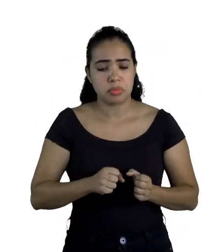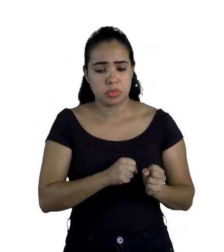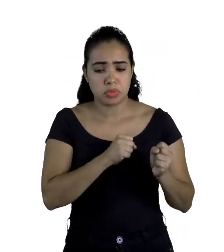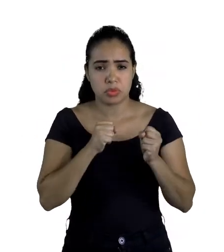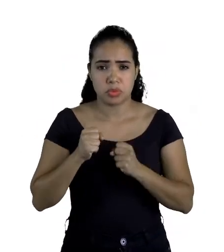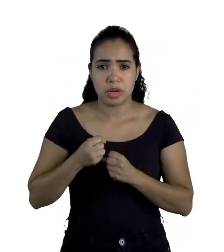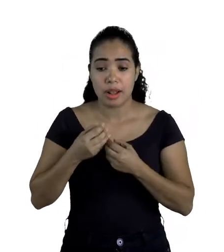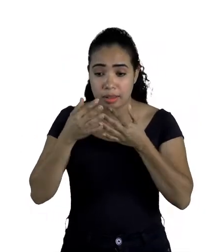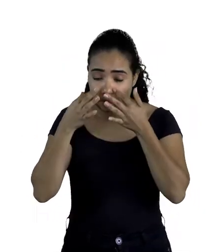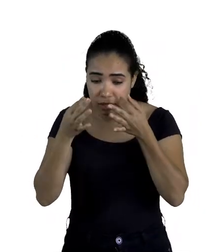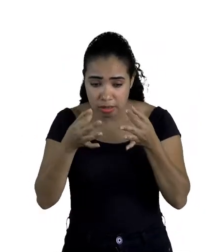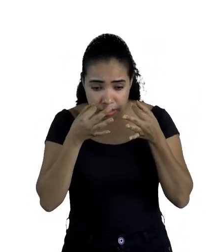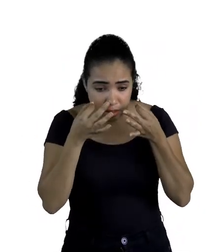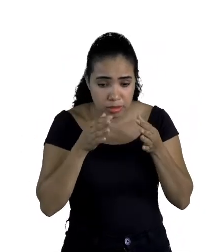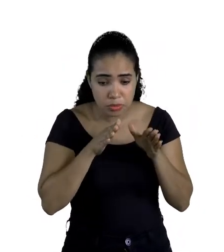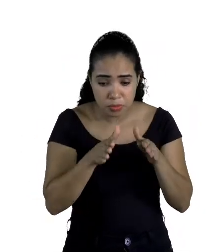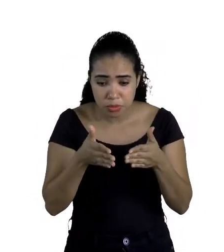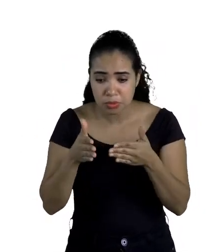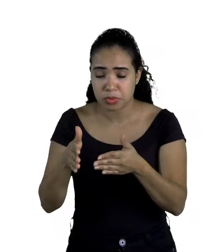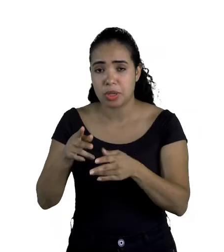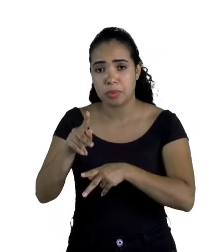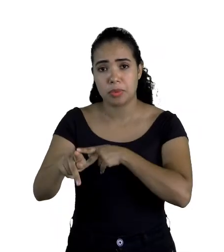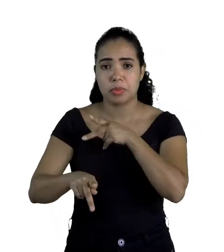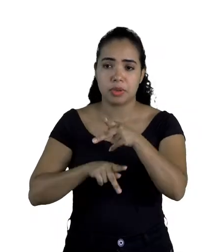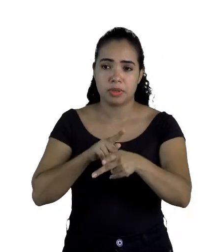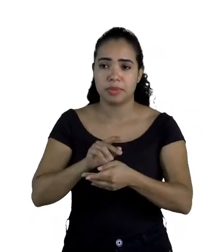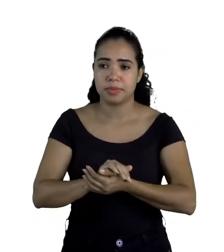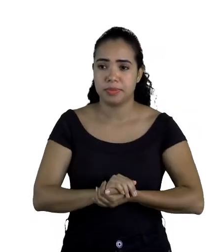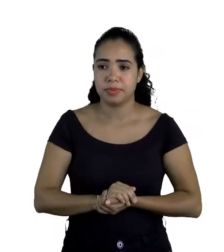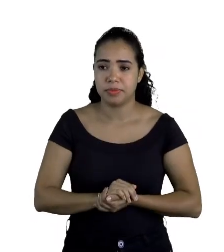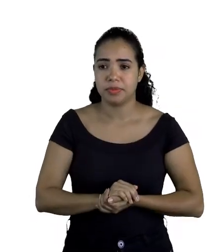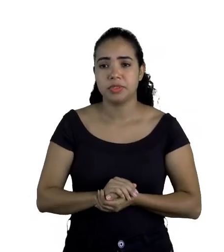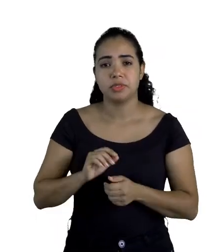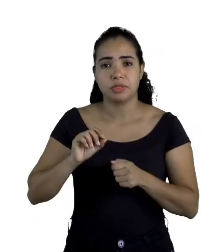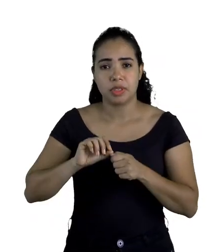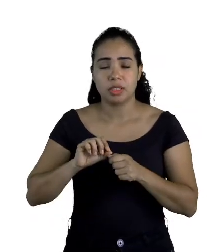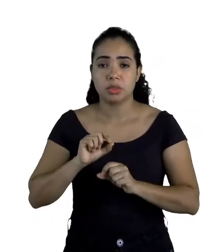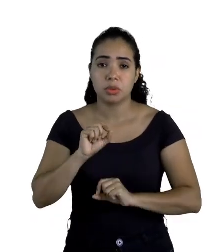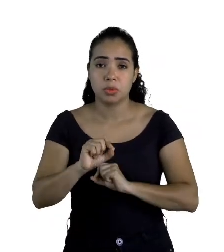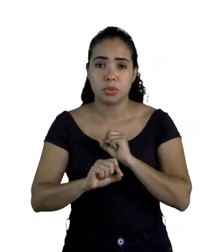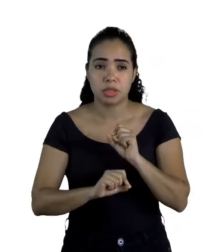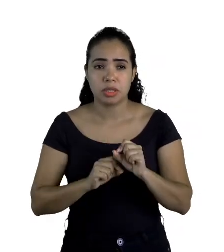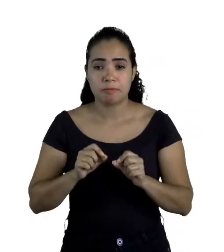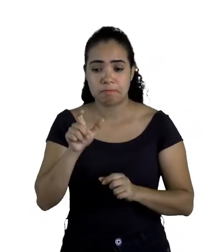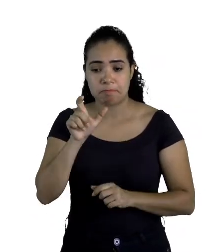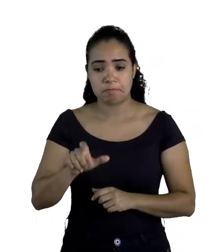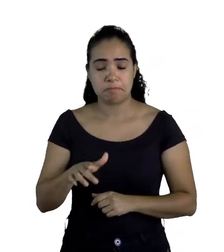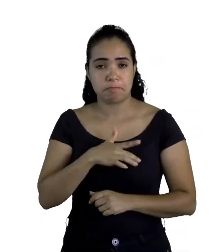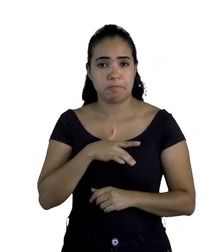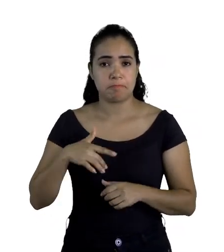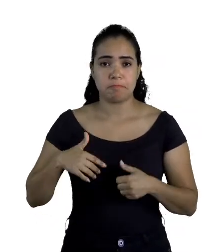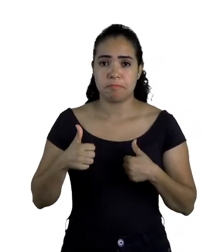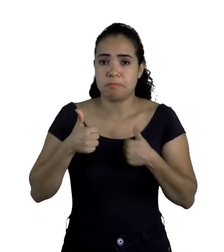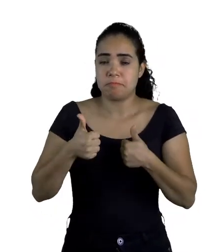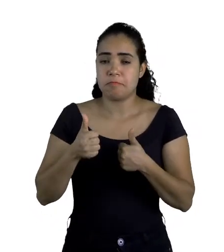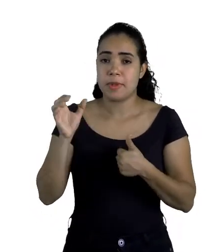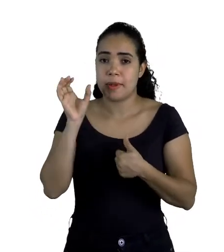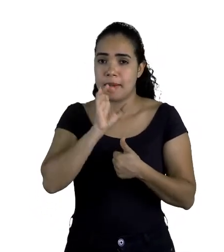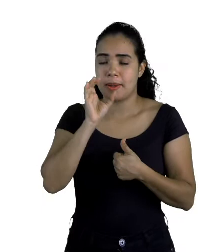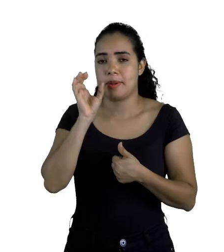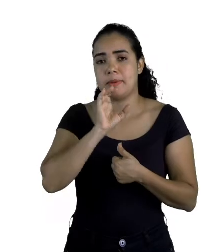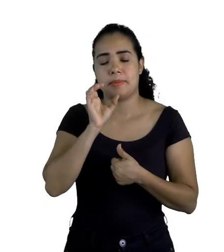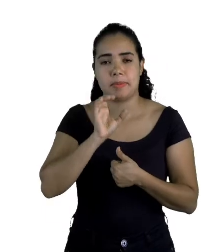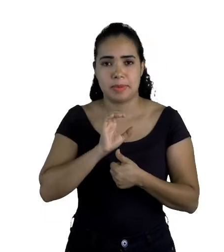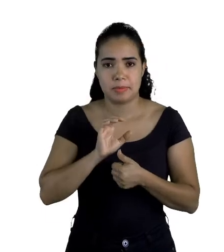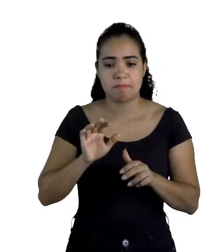dava atenção precisa àquela pessoa, fazendo com que ficasse boa o mais depressa possível.